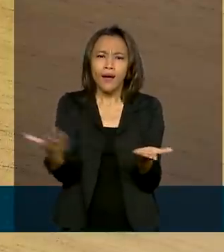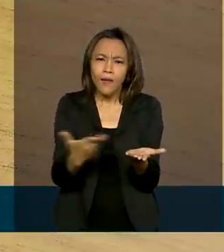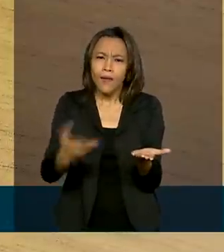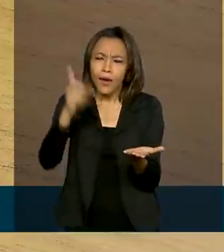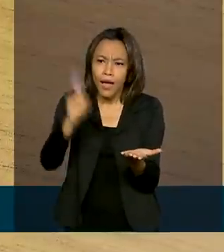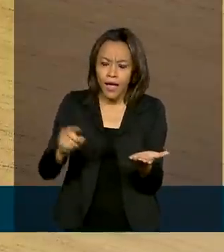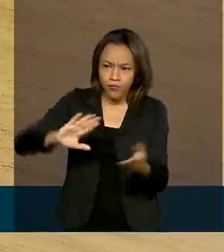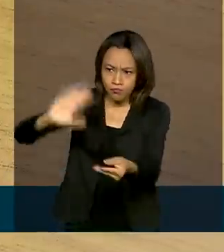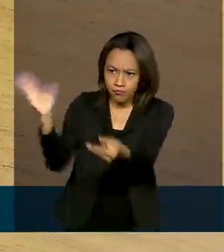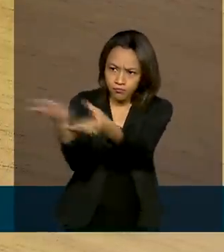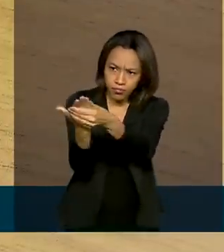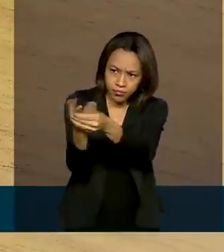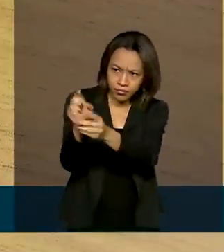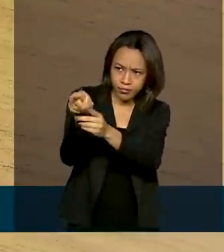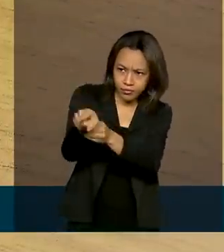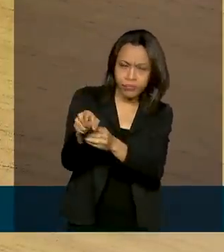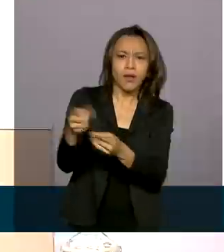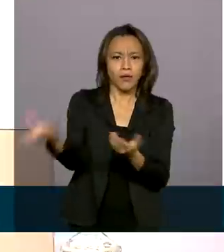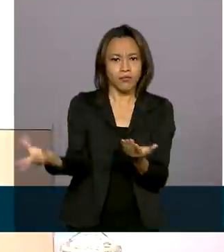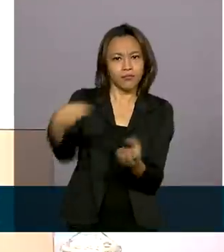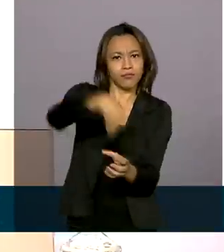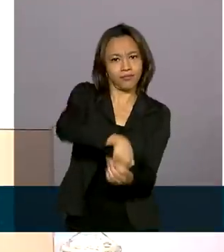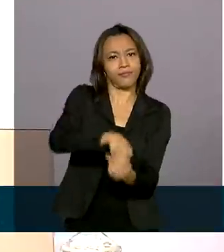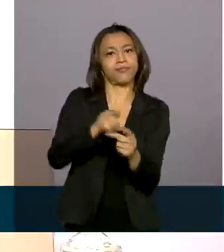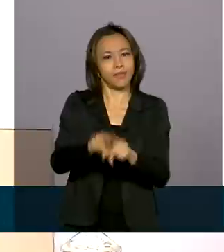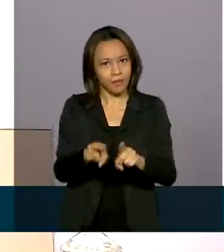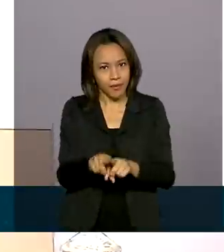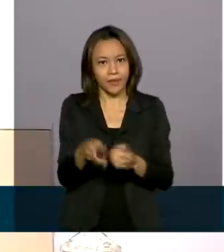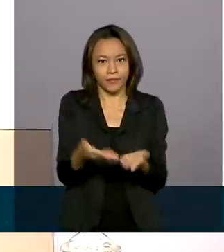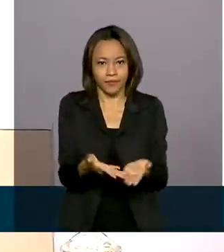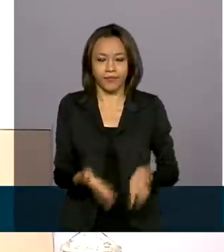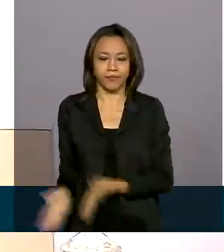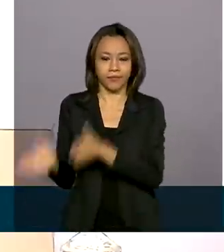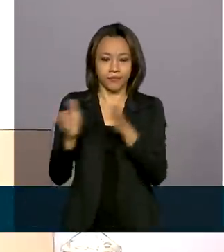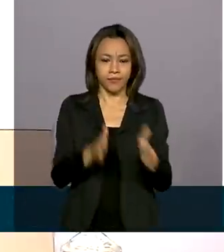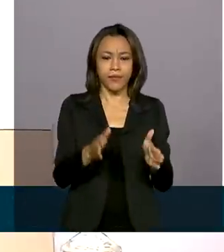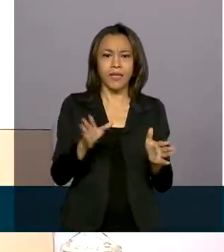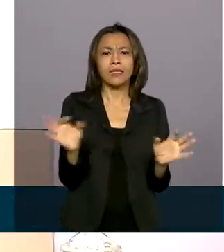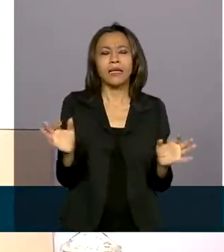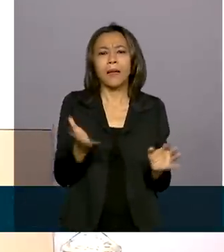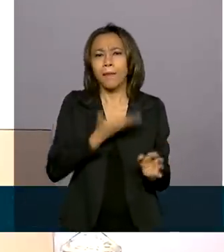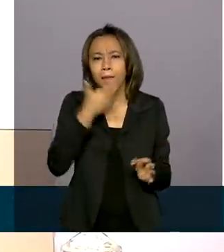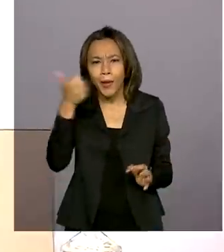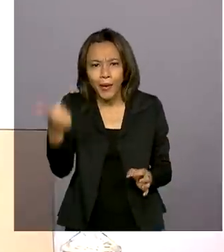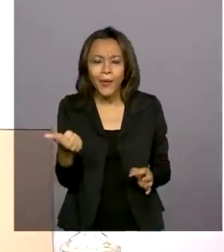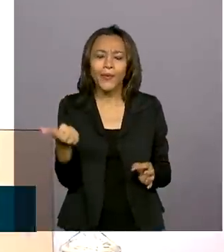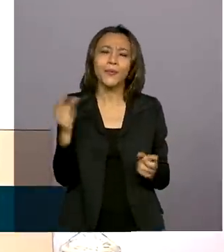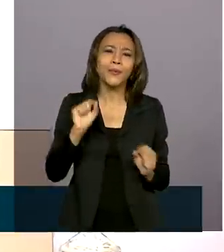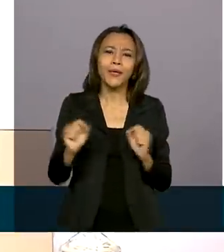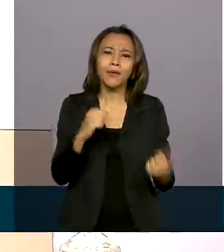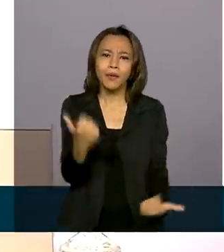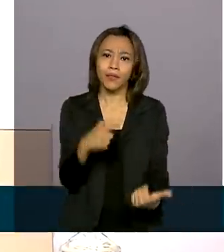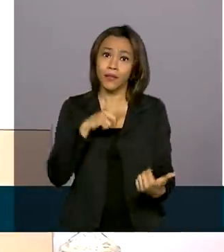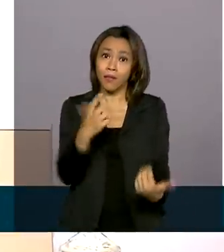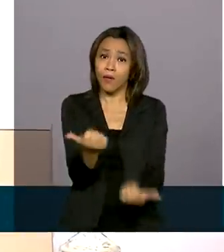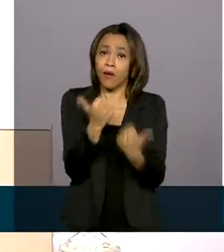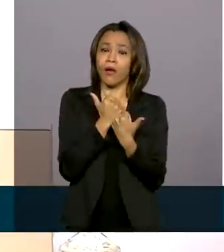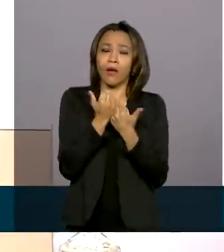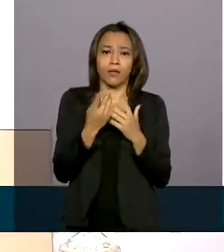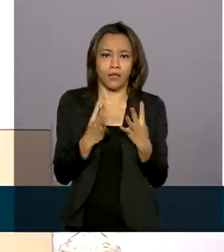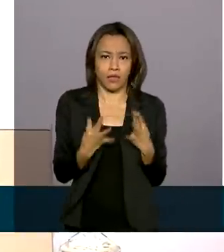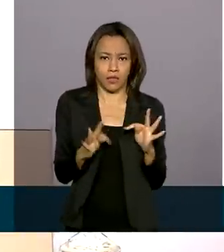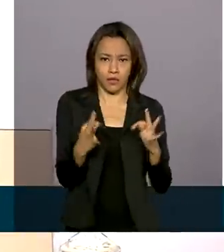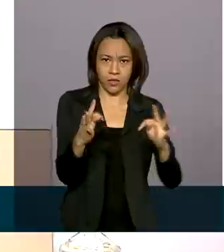notificações e pagamento de multas. Nada melhor do que trazer a tecnologia para